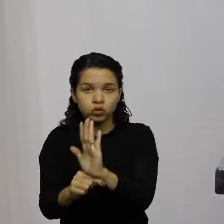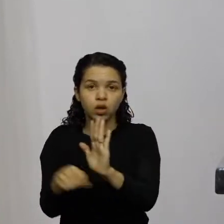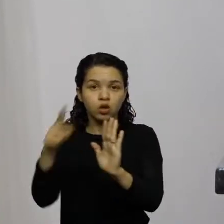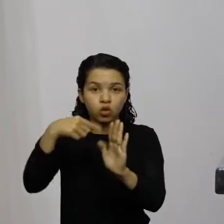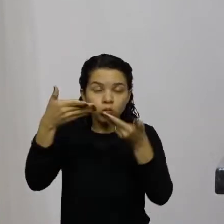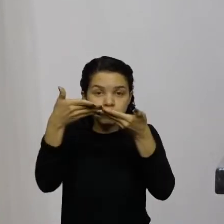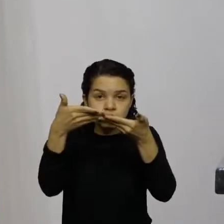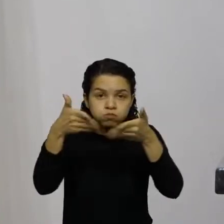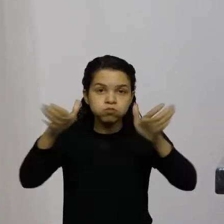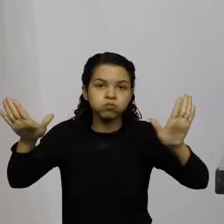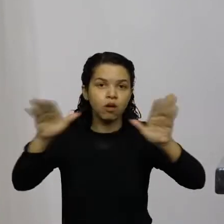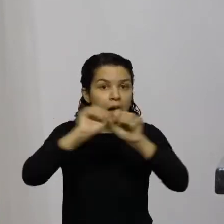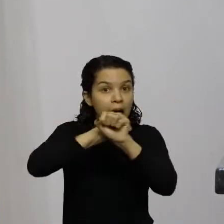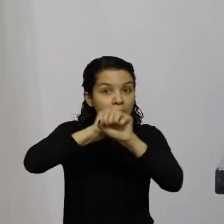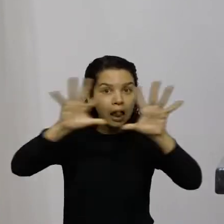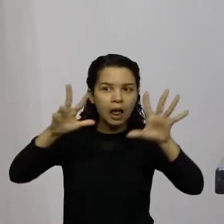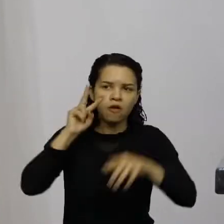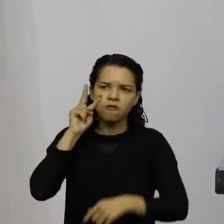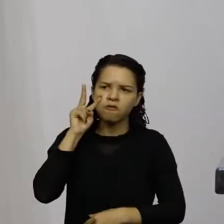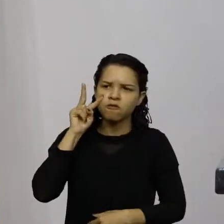ministros da suprema corte